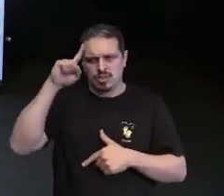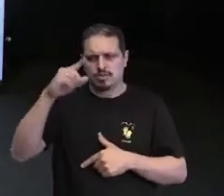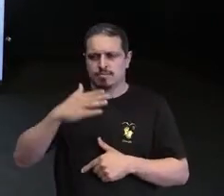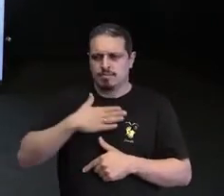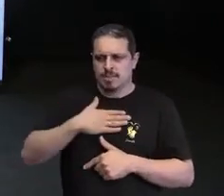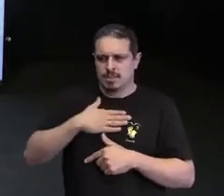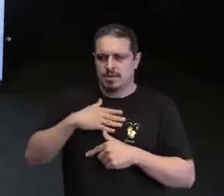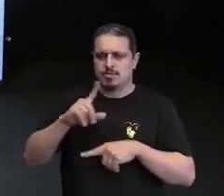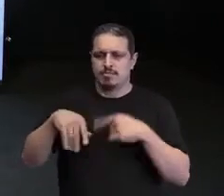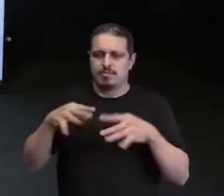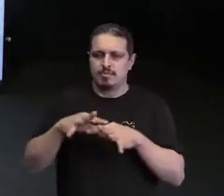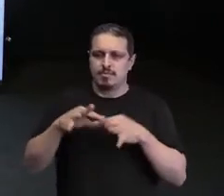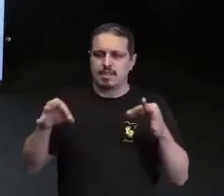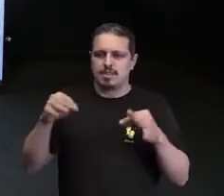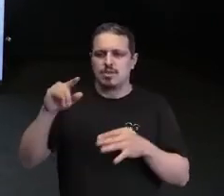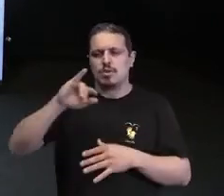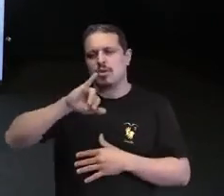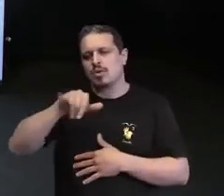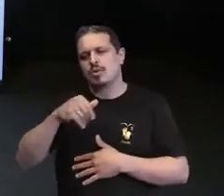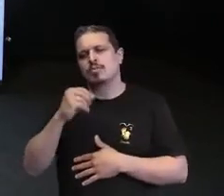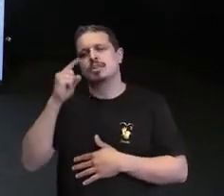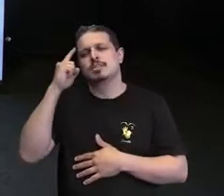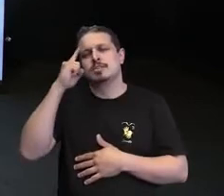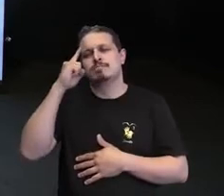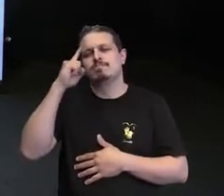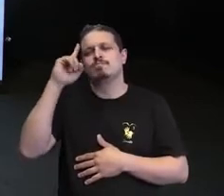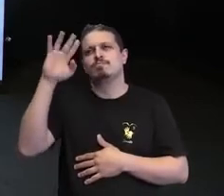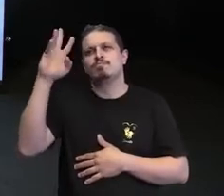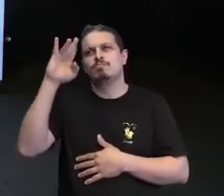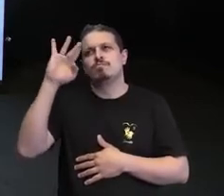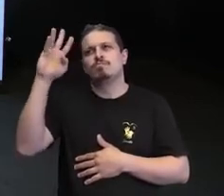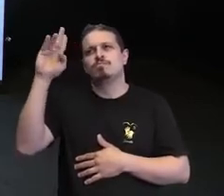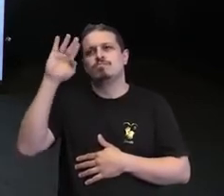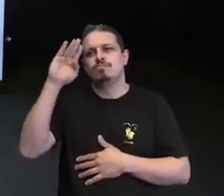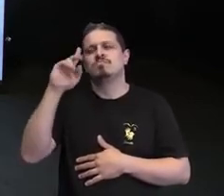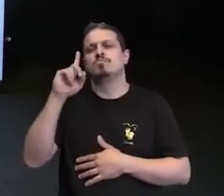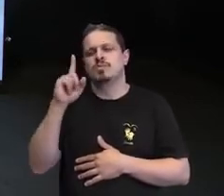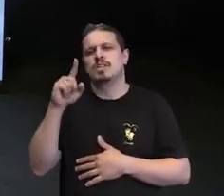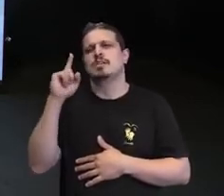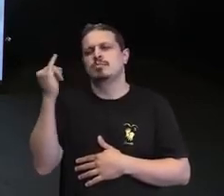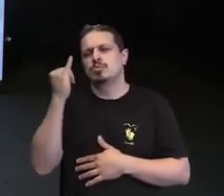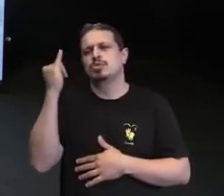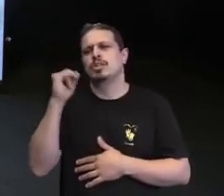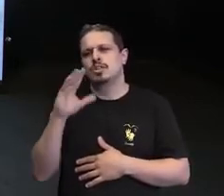uma possibilidade de refletir sobre um assunto tão pertinente e tão importante para todos nós.